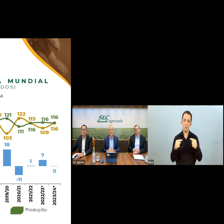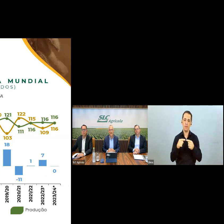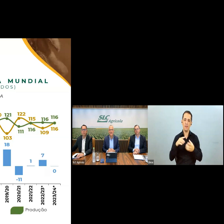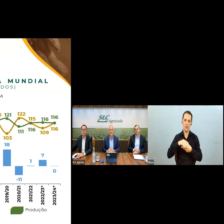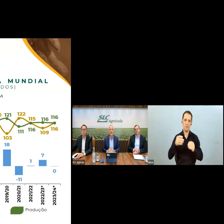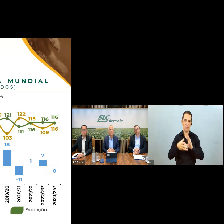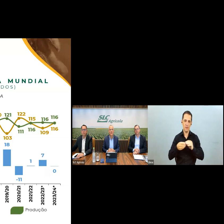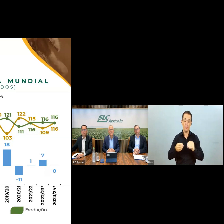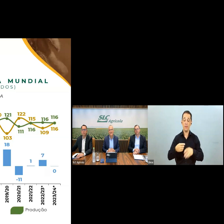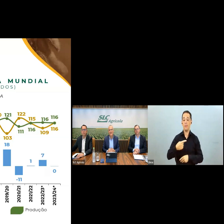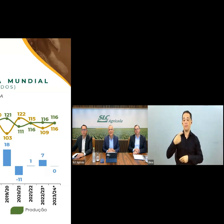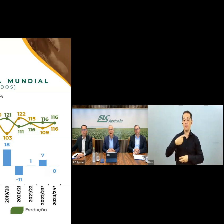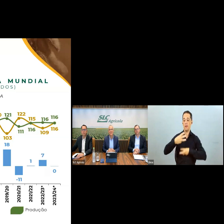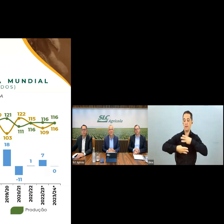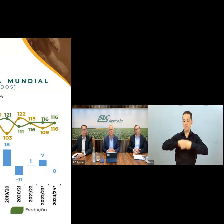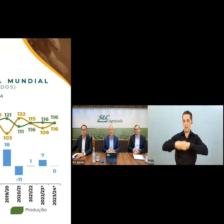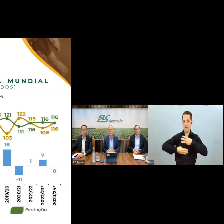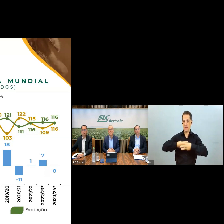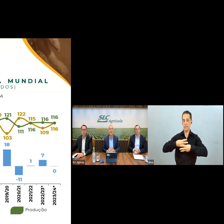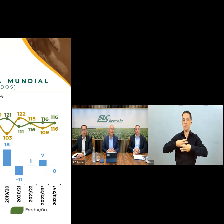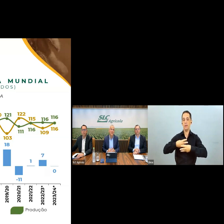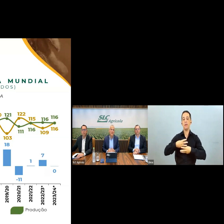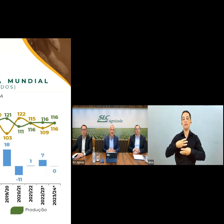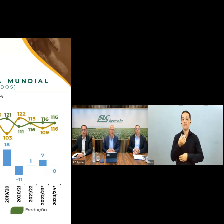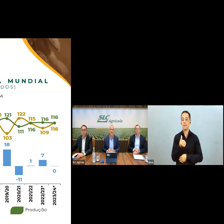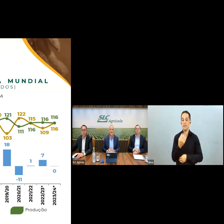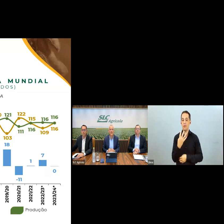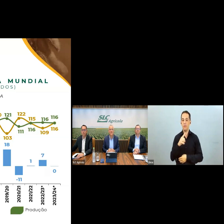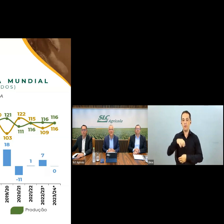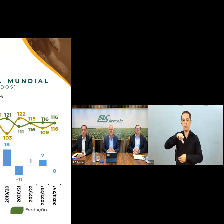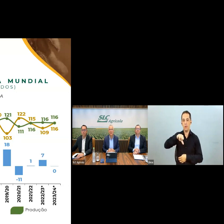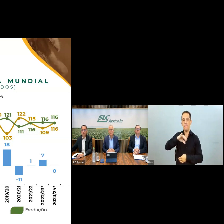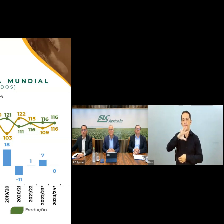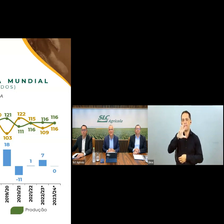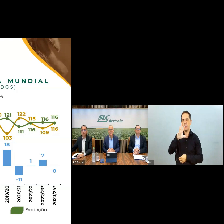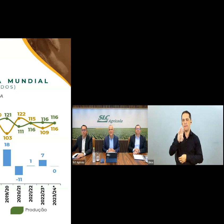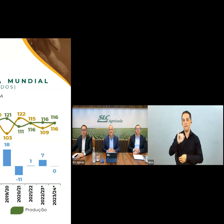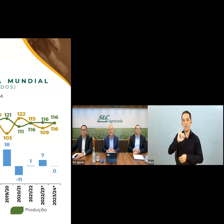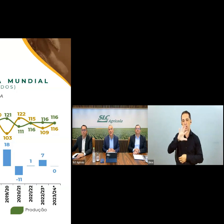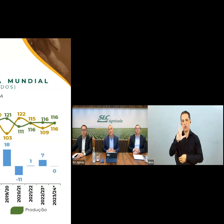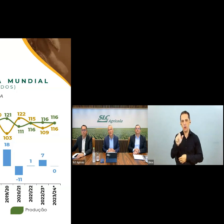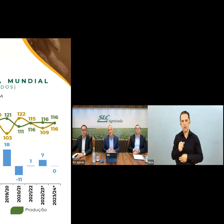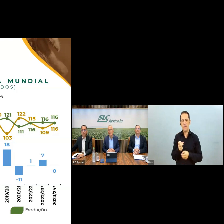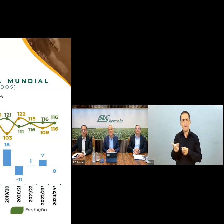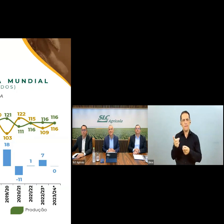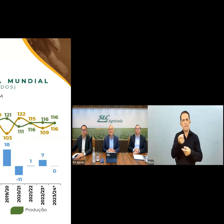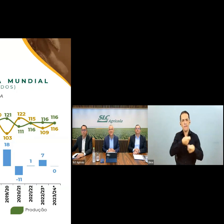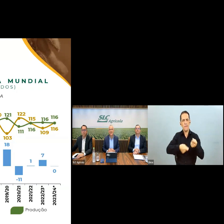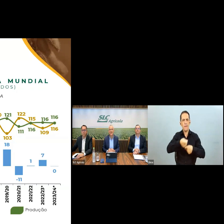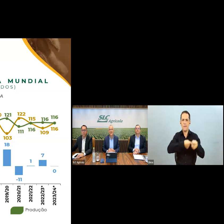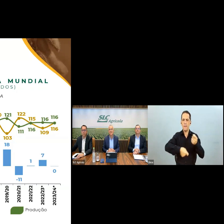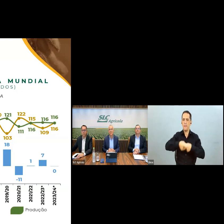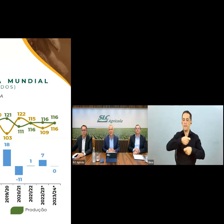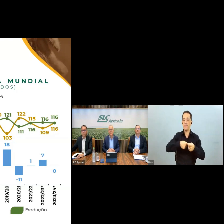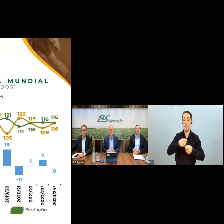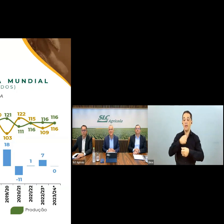2023, foram US 64,9 bilhões em vendas de roupas e testes contra US